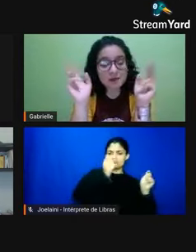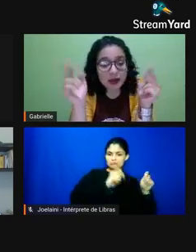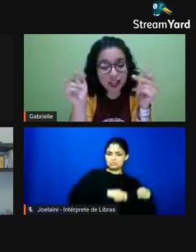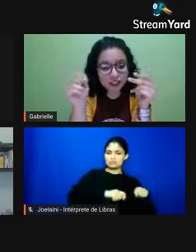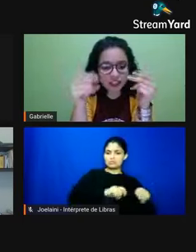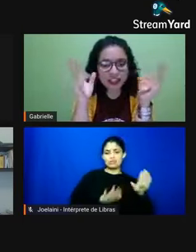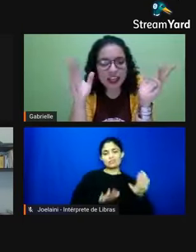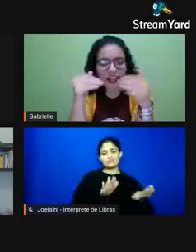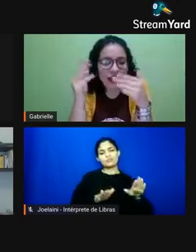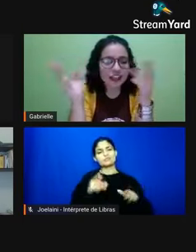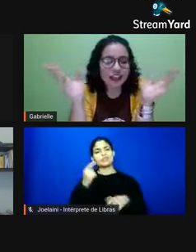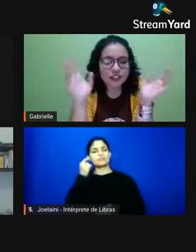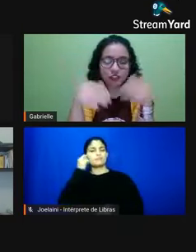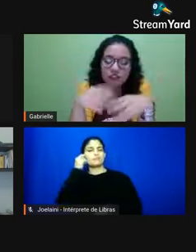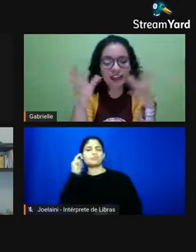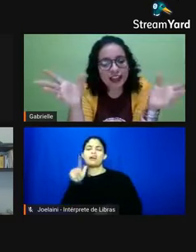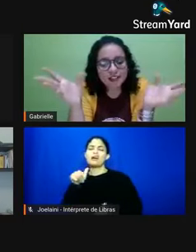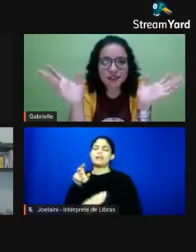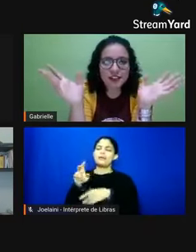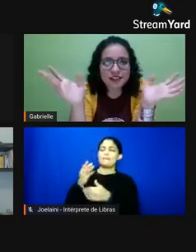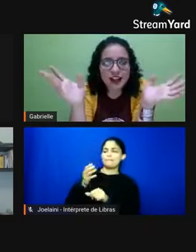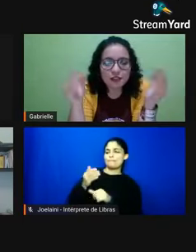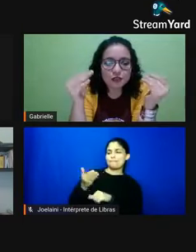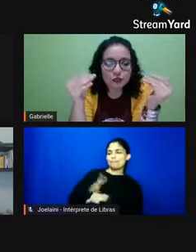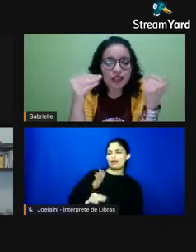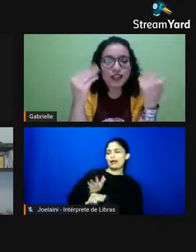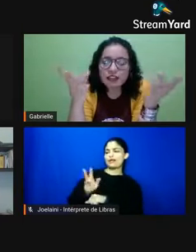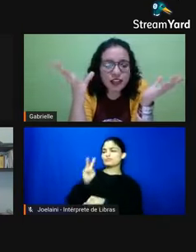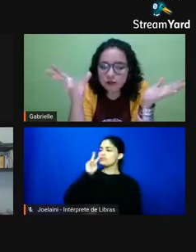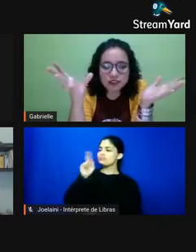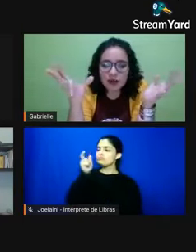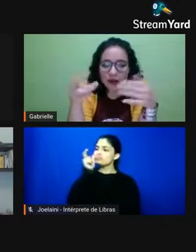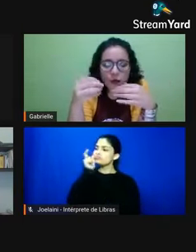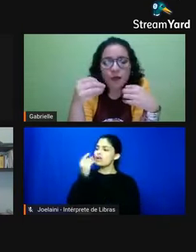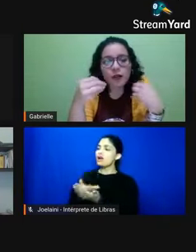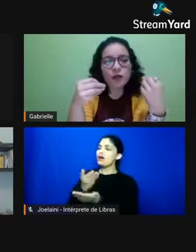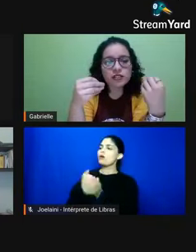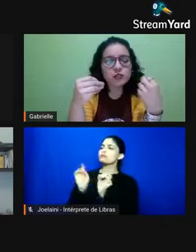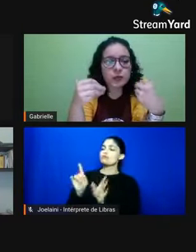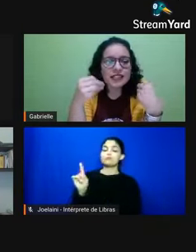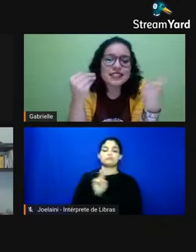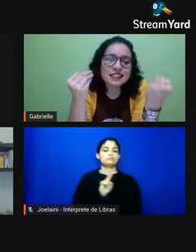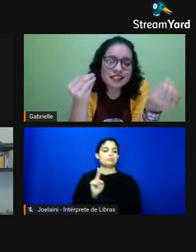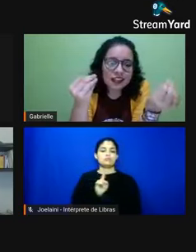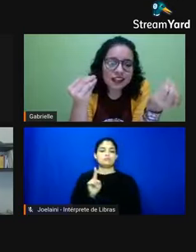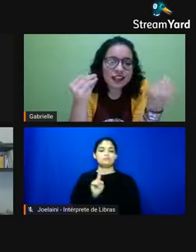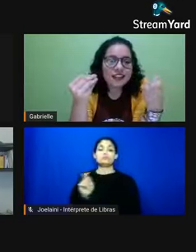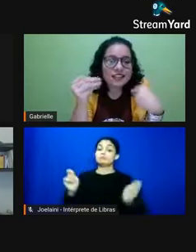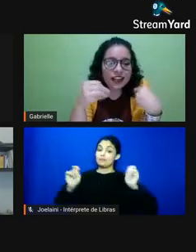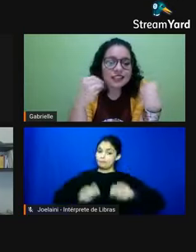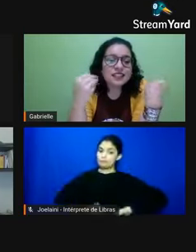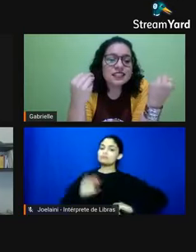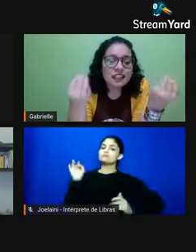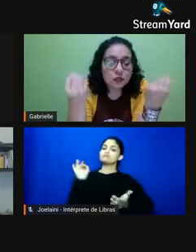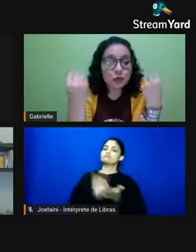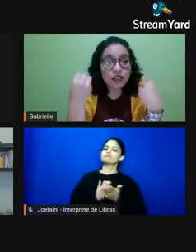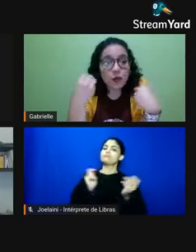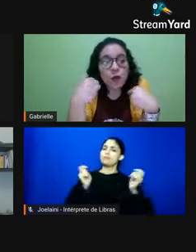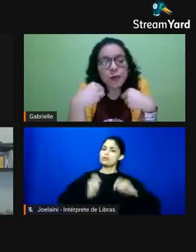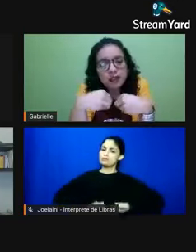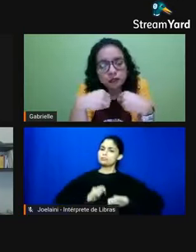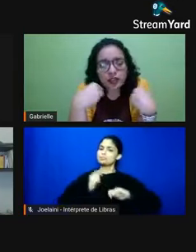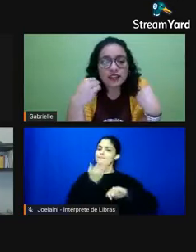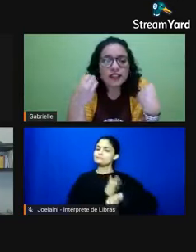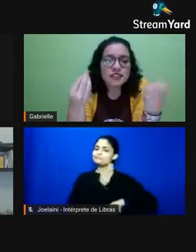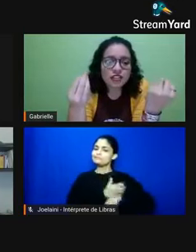cadeira que em tese é prática né e aí a gente só vai lá só vê as aulas e tudo mais não sabe é uma coisa que tu precisa estar exercitando